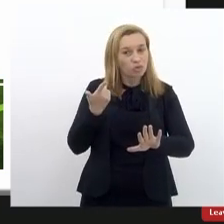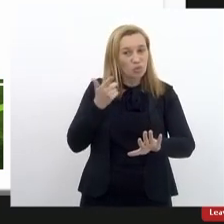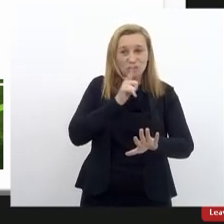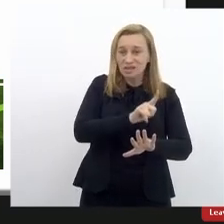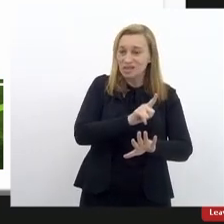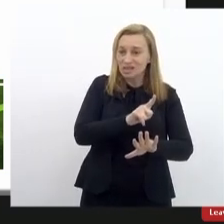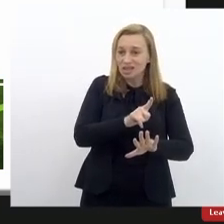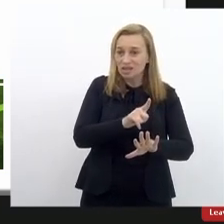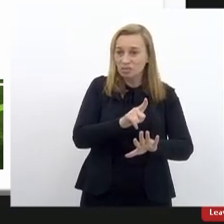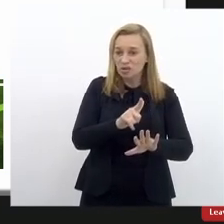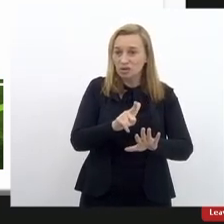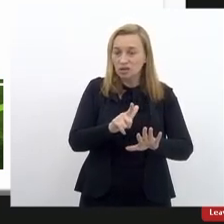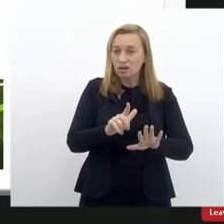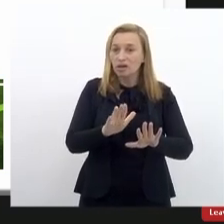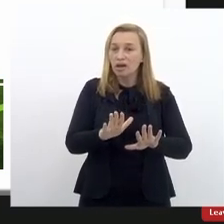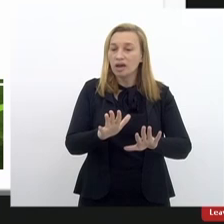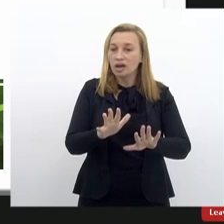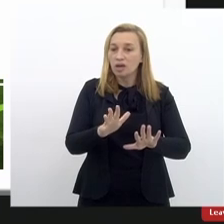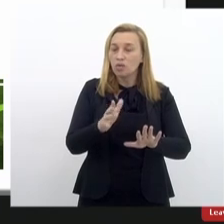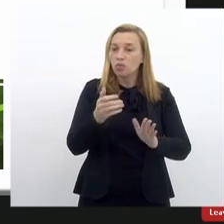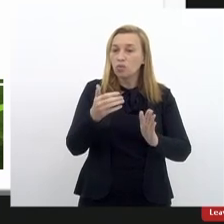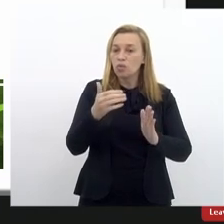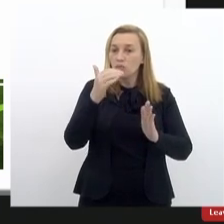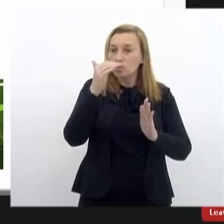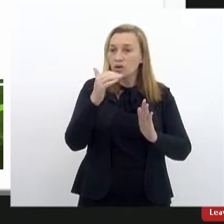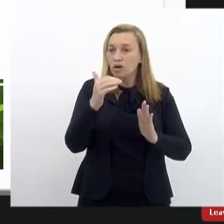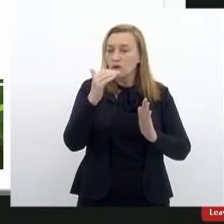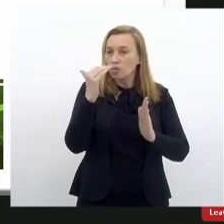essa condição, efetivar com plenitude.